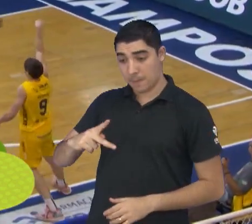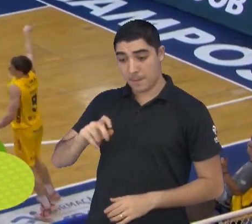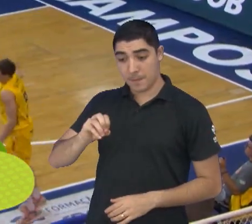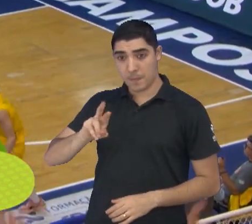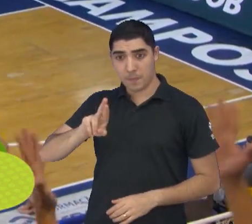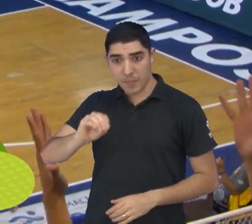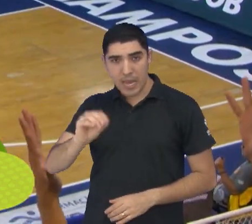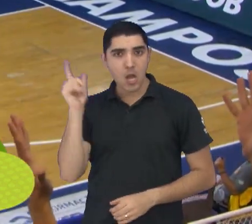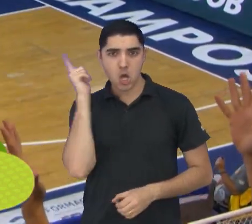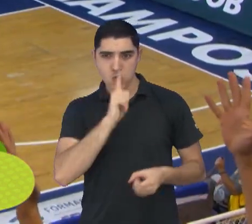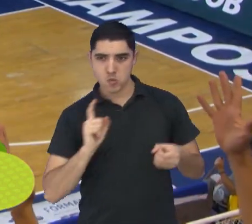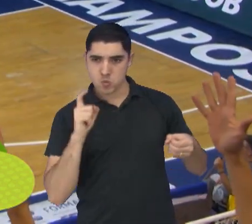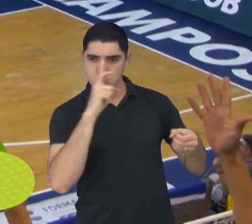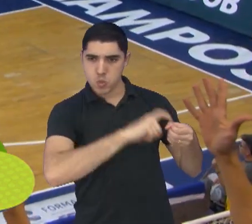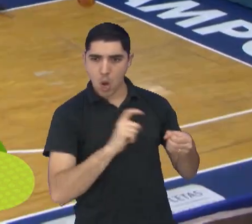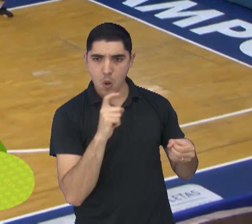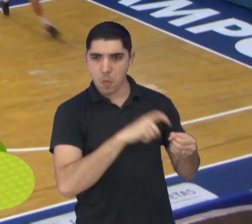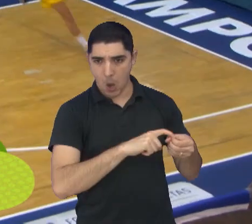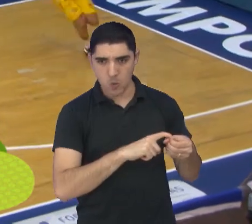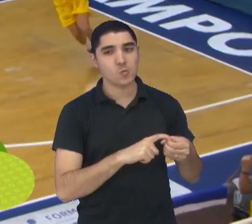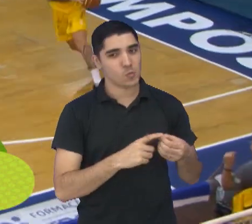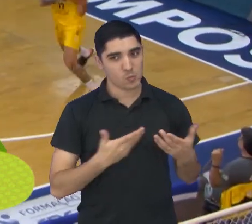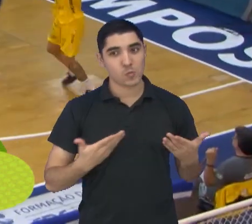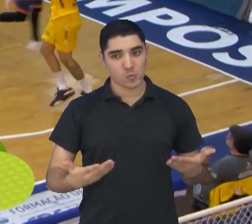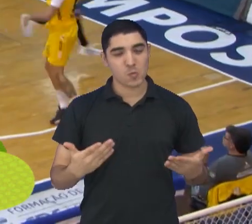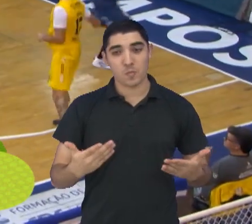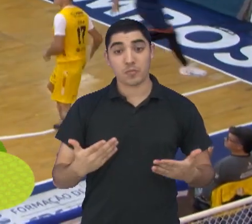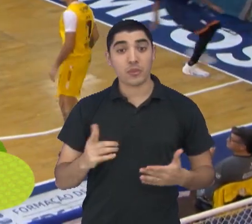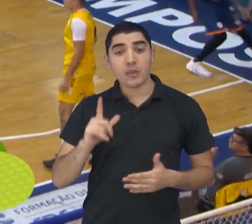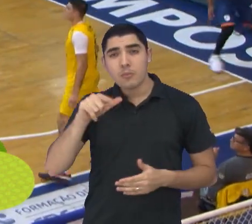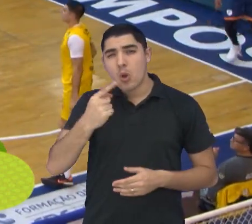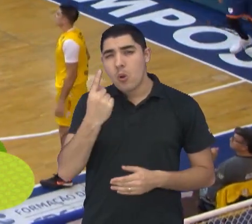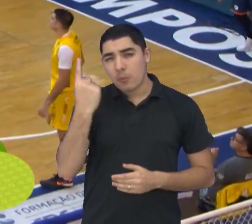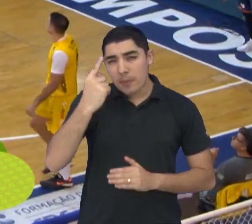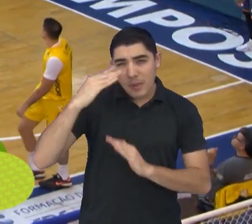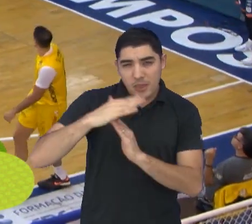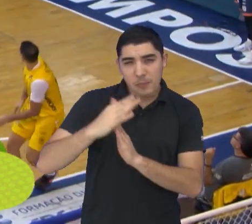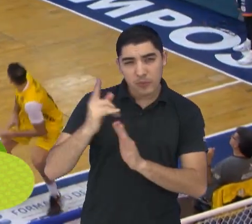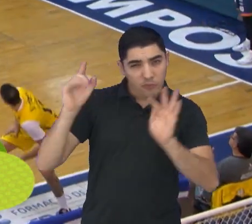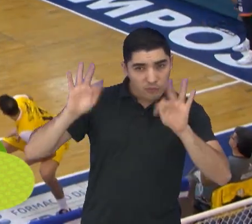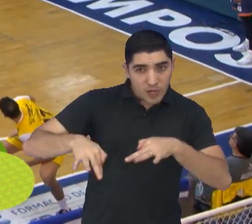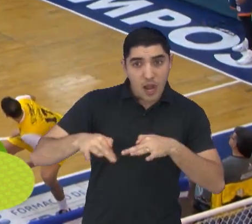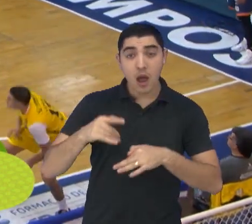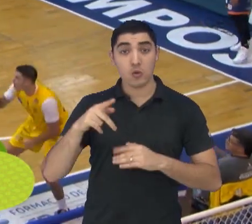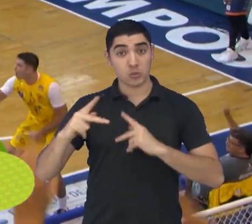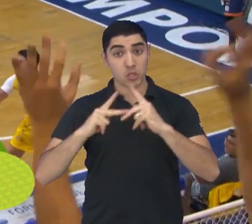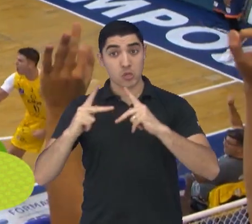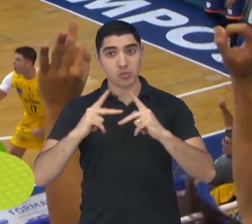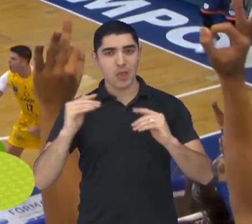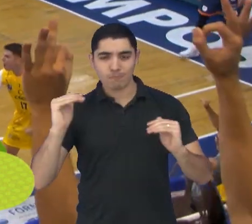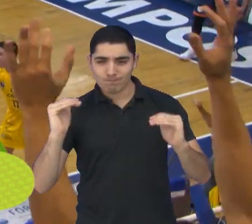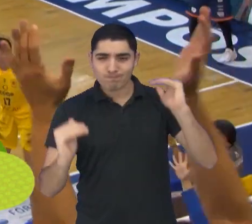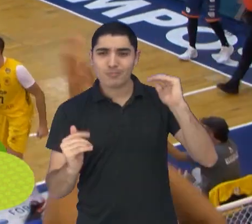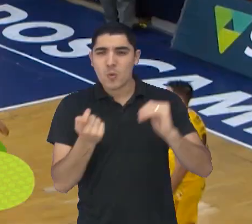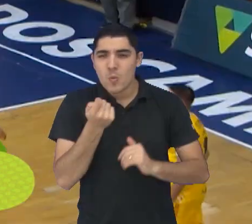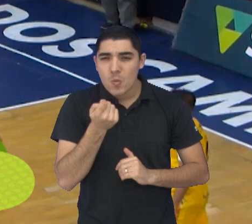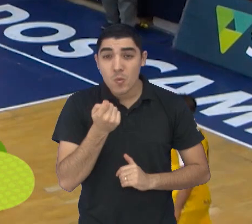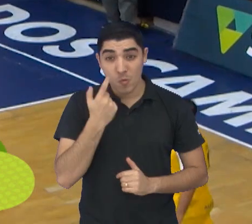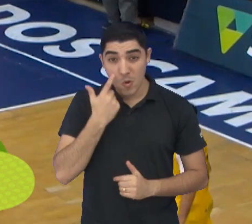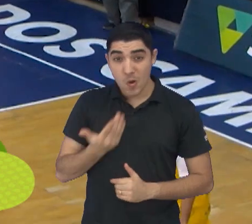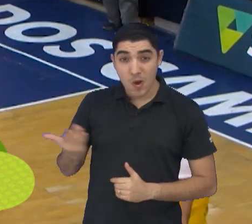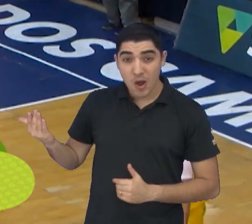recolocou o São José na partida. E no último lance do primeiro quarto, a vantagem do São José poderia ser maior.